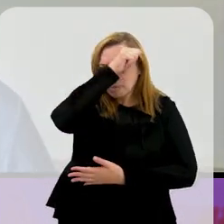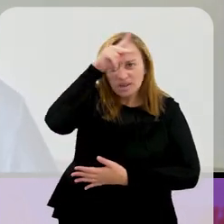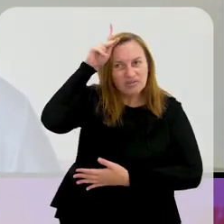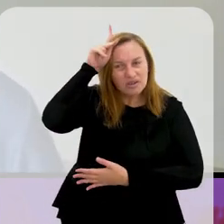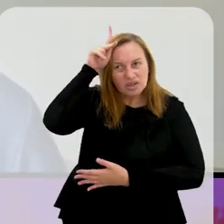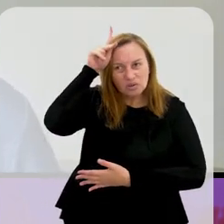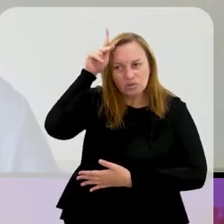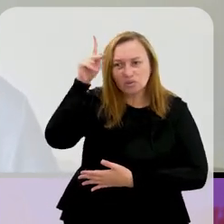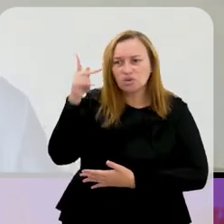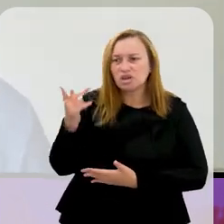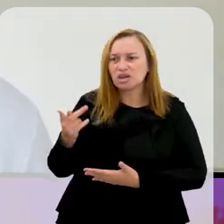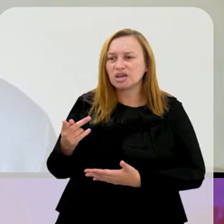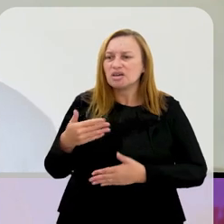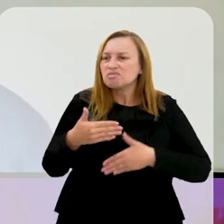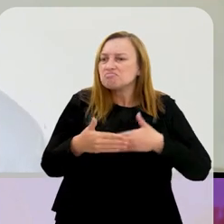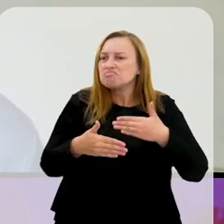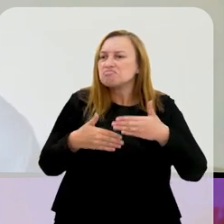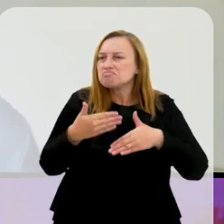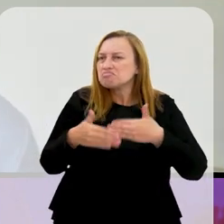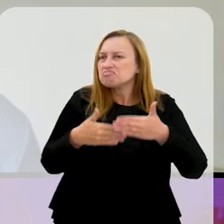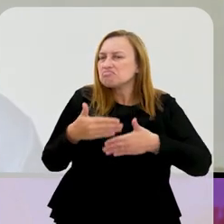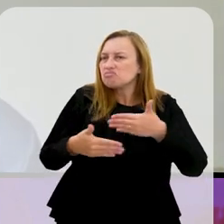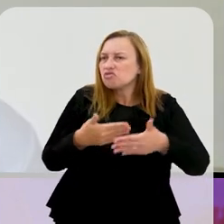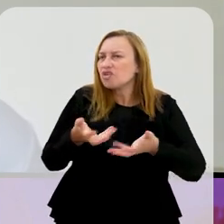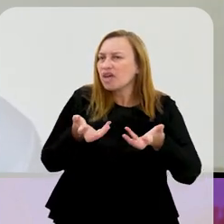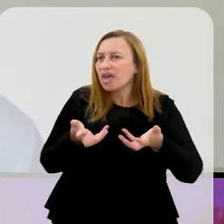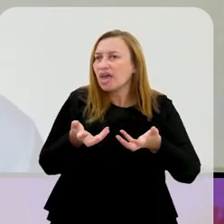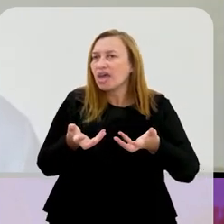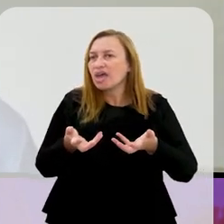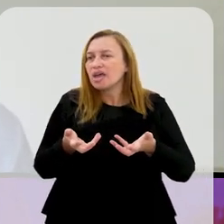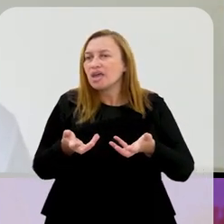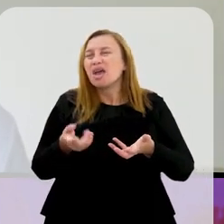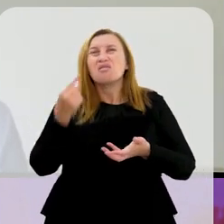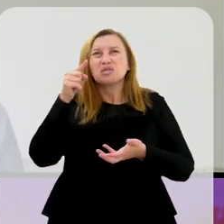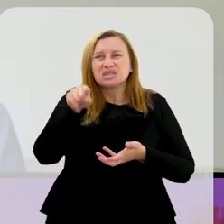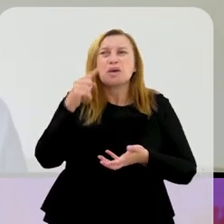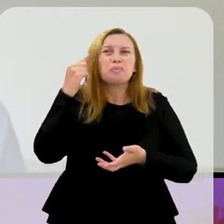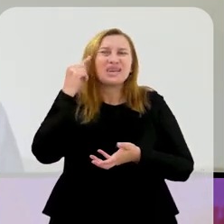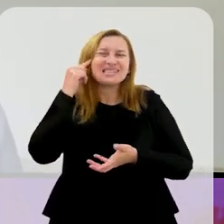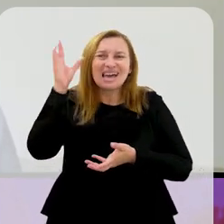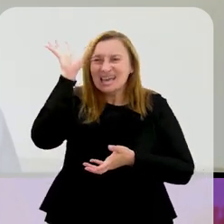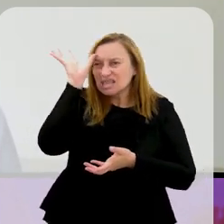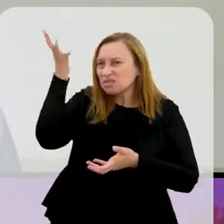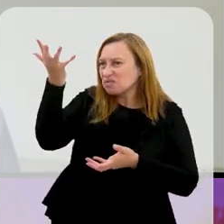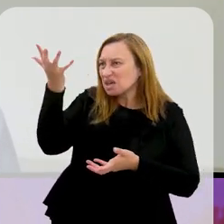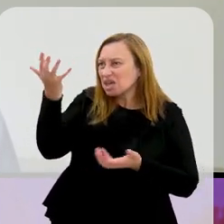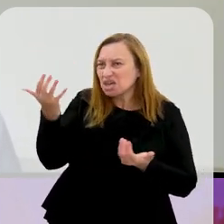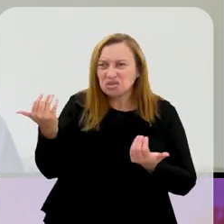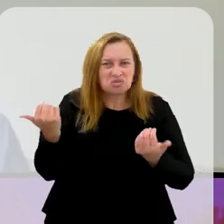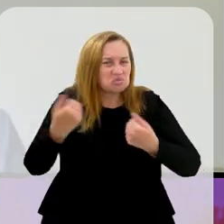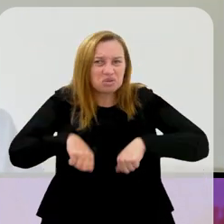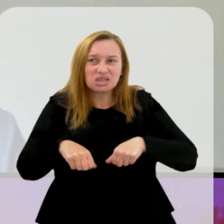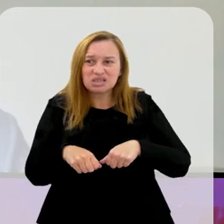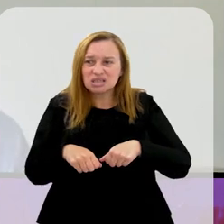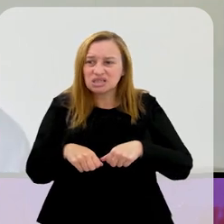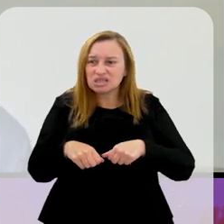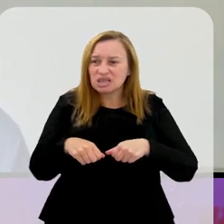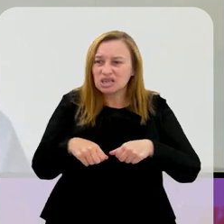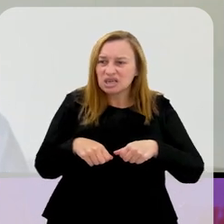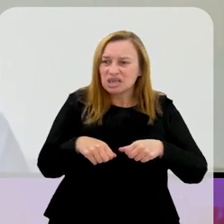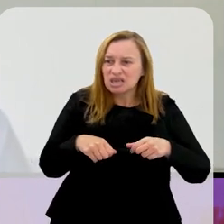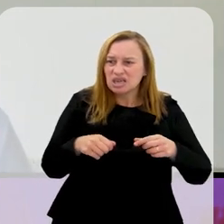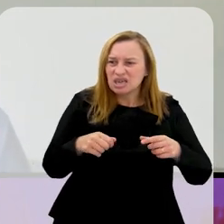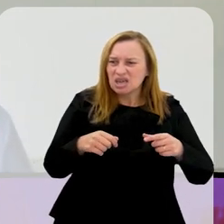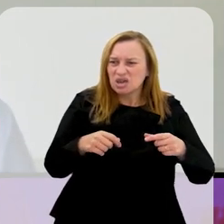a Prefeitura tenta revitalizar. Então, é possível você pensar em soluções que não precisem levar o campeonato para